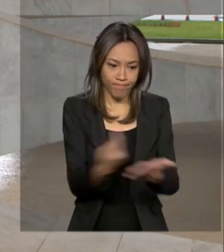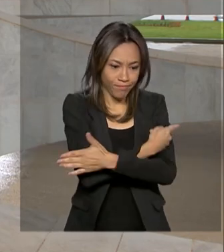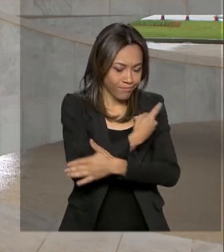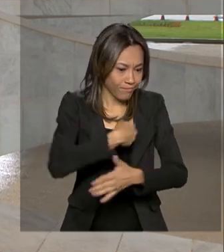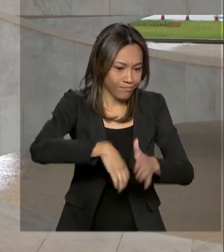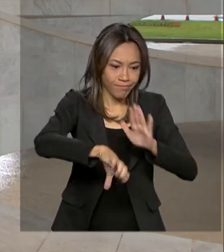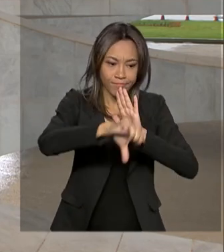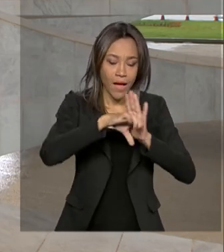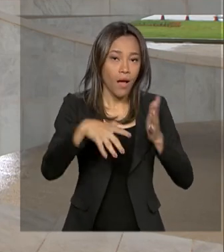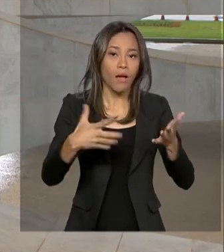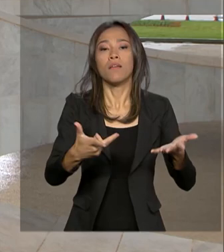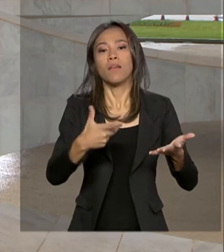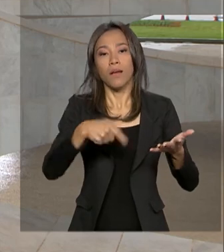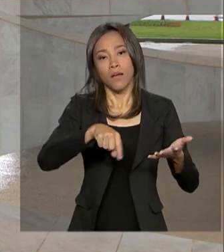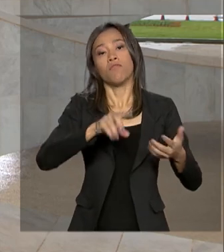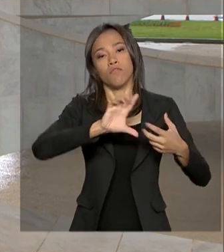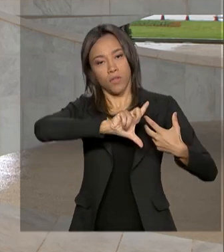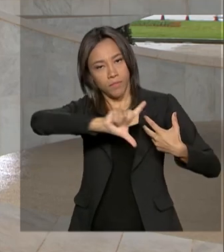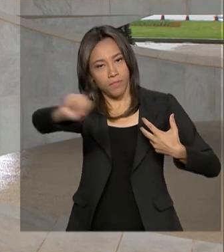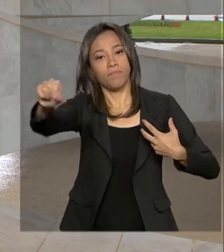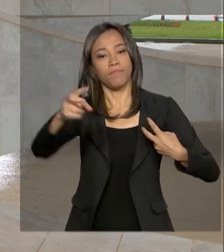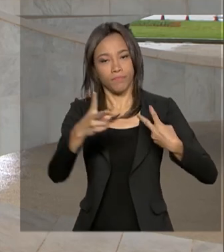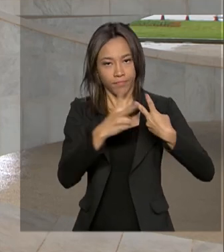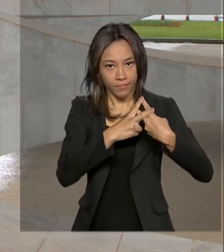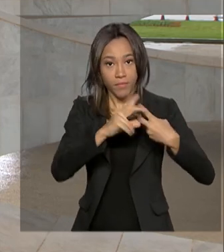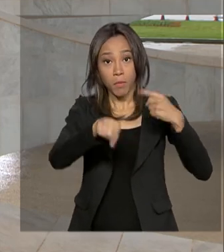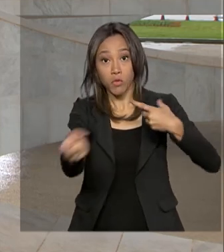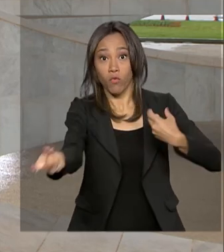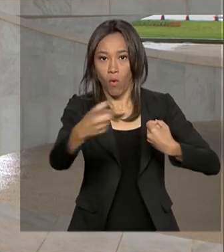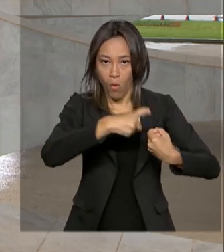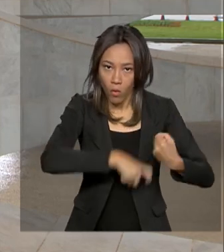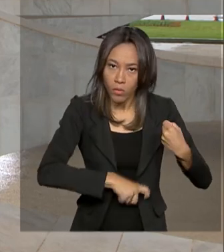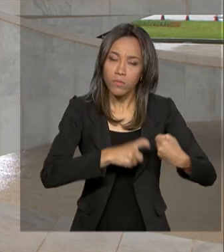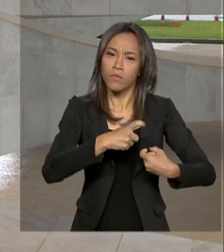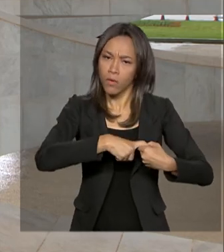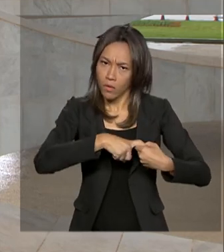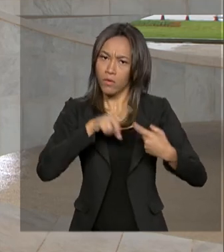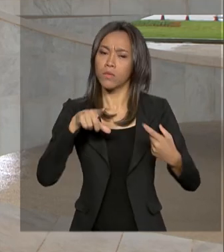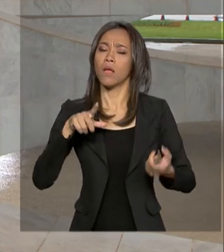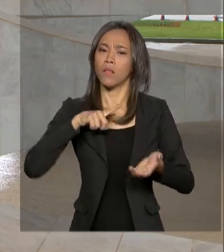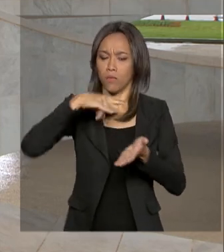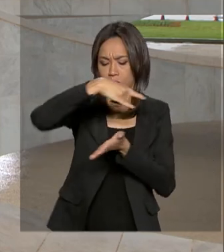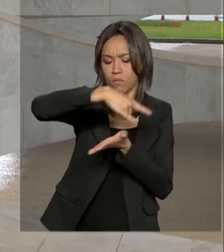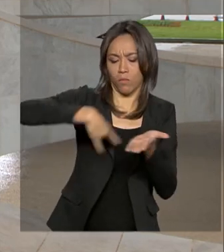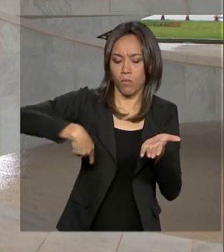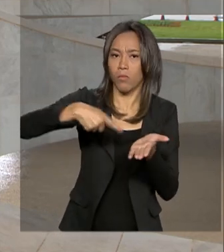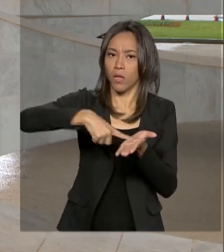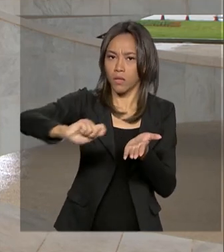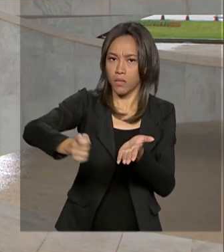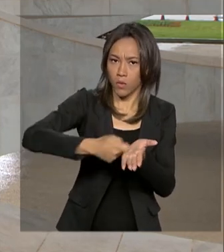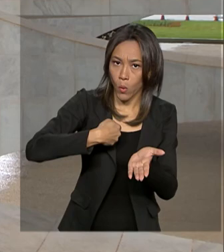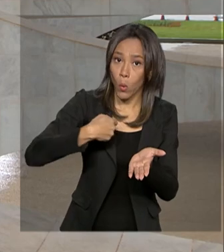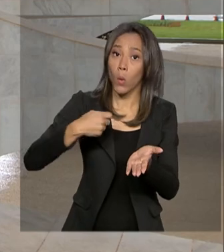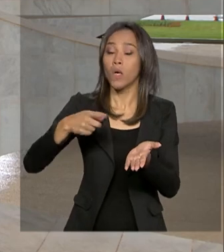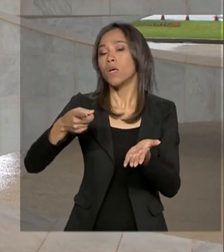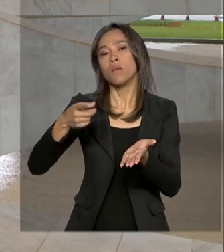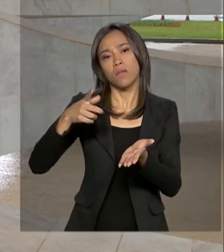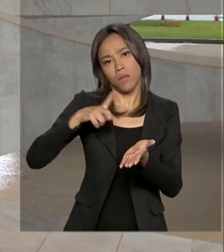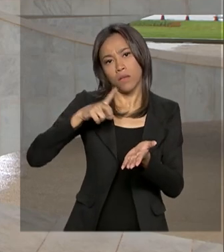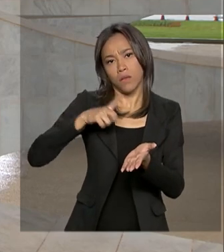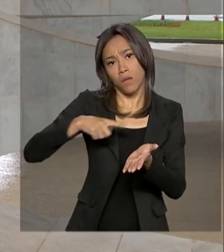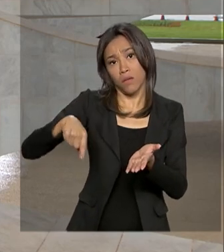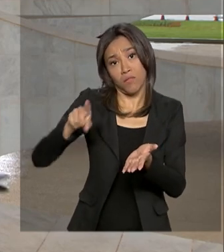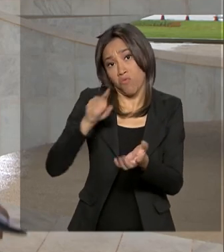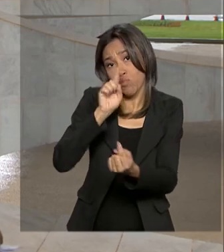foi publicada hoje no Diário Oficial, vale também para os militares das Forças Armadas que tenham praticado, cometido crimes não